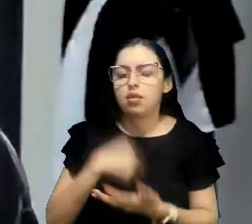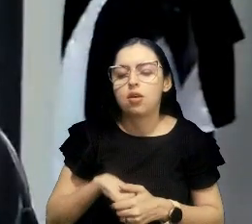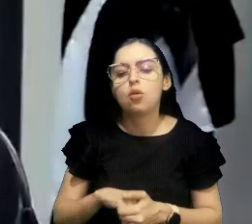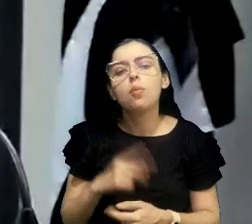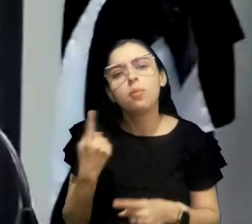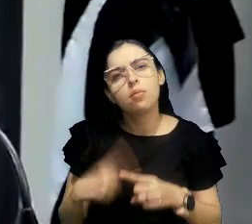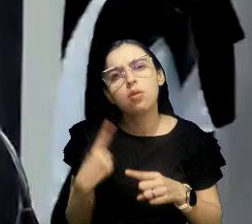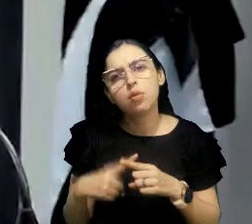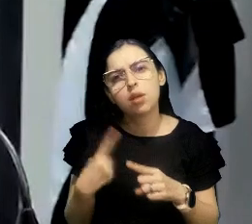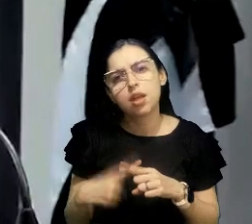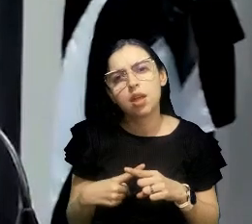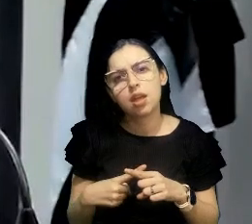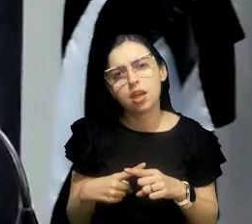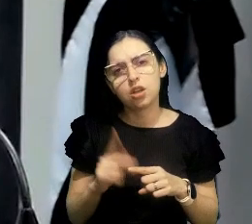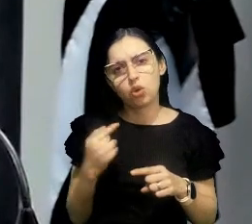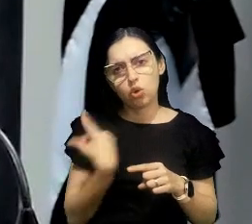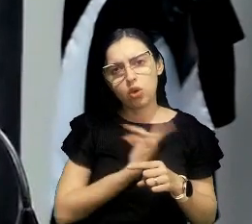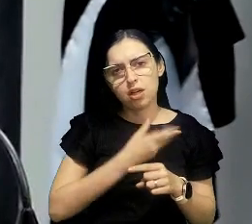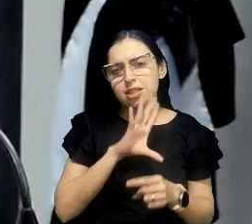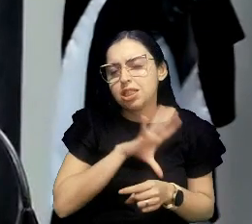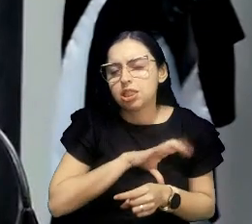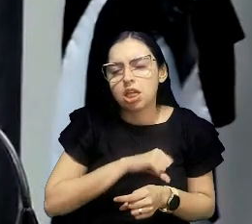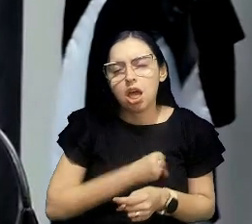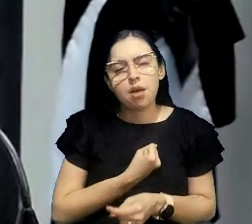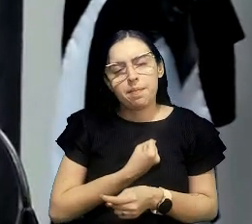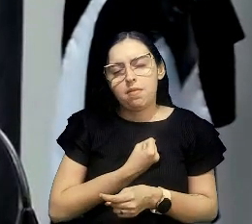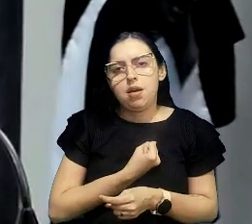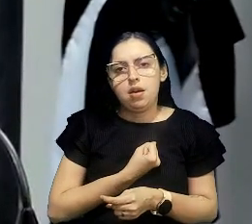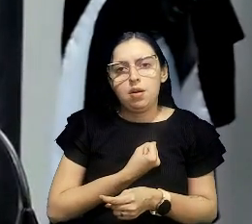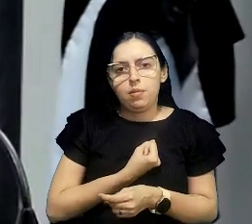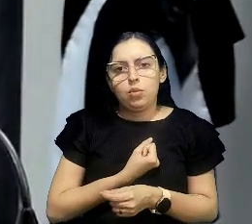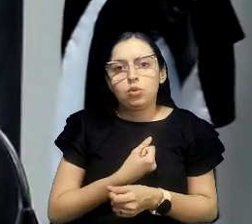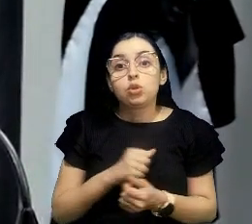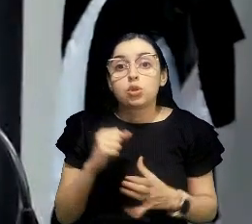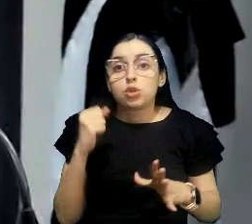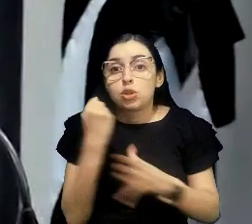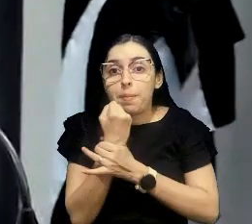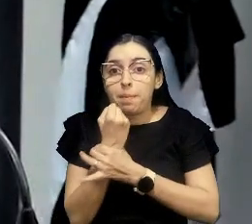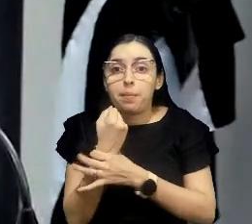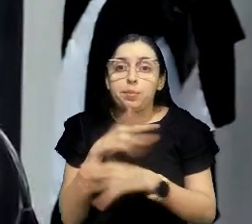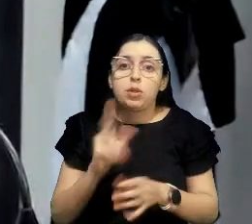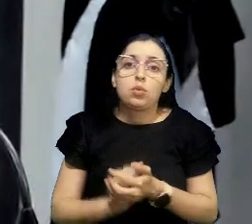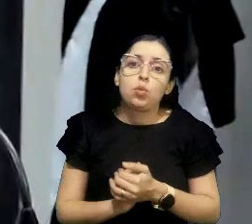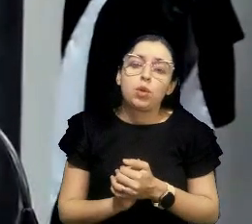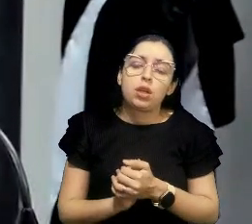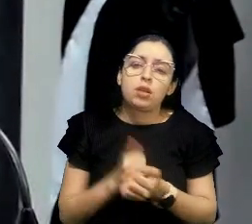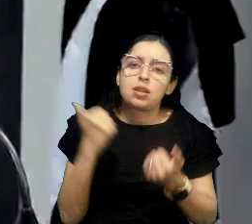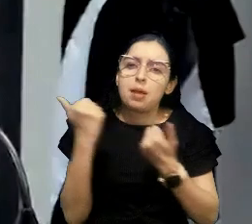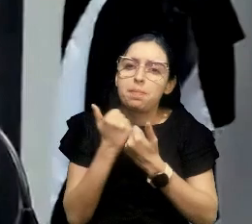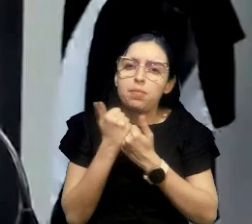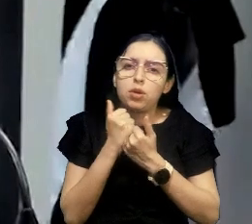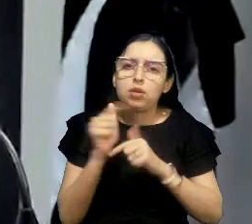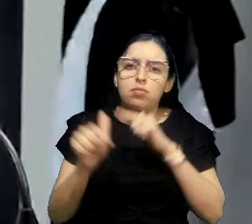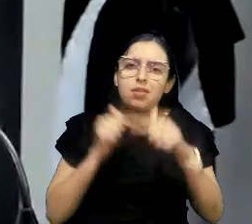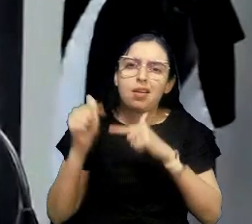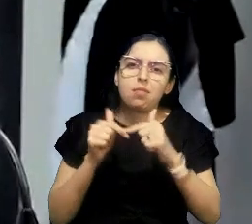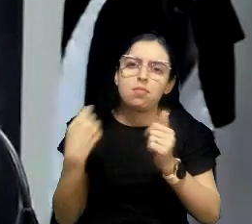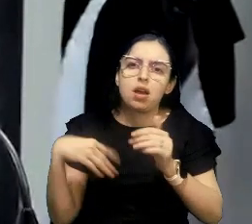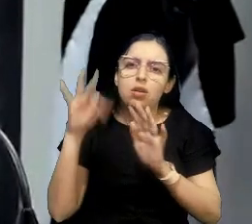nós somos apaixonados e defensores do trabalho técnico,